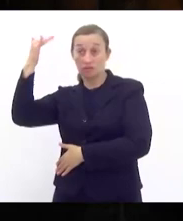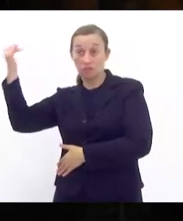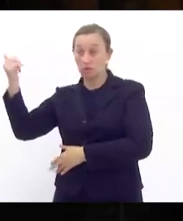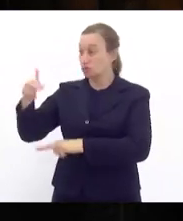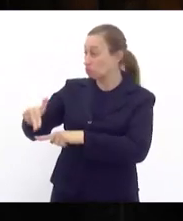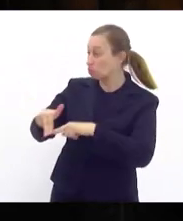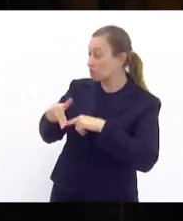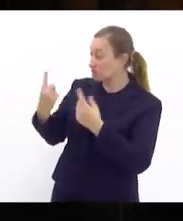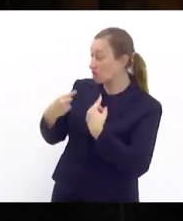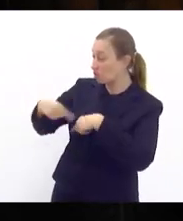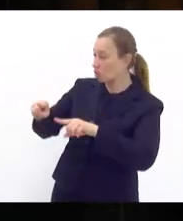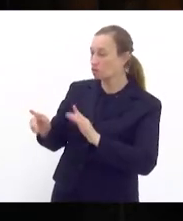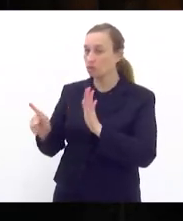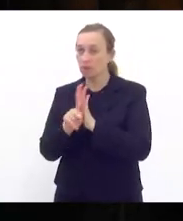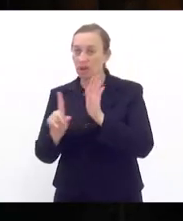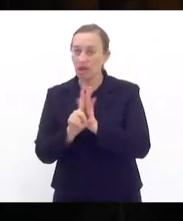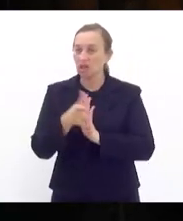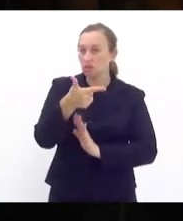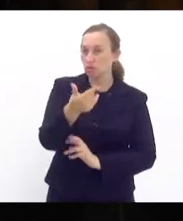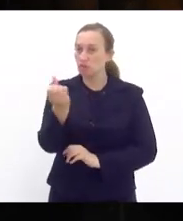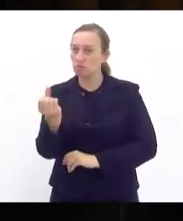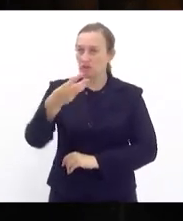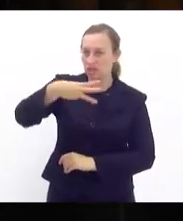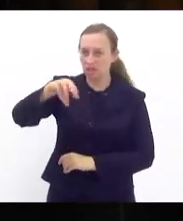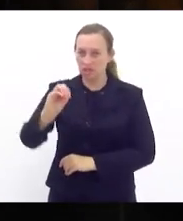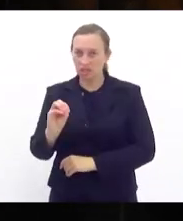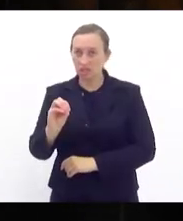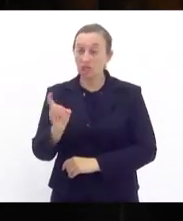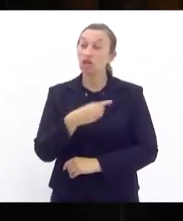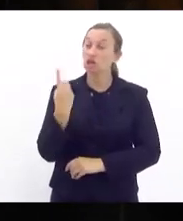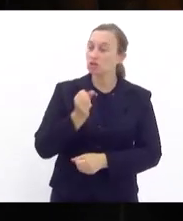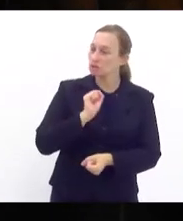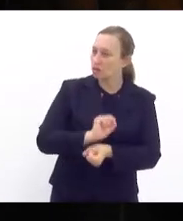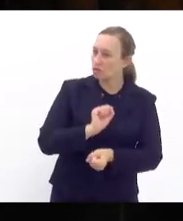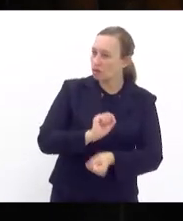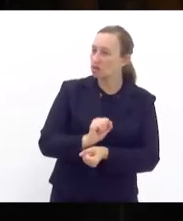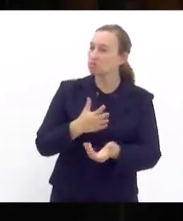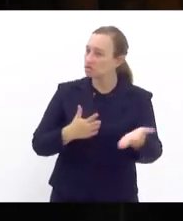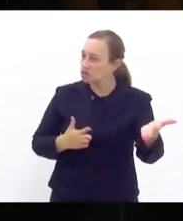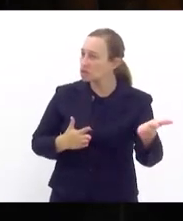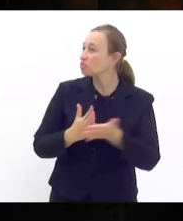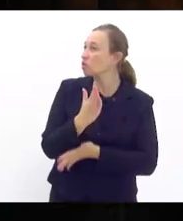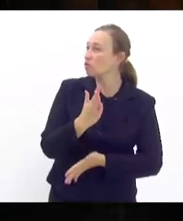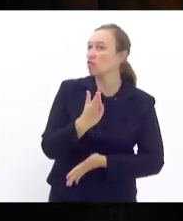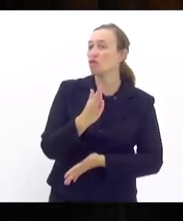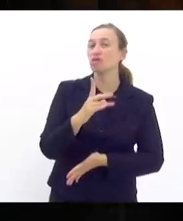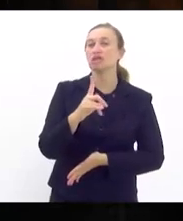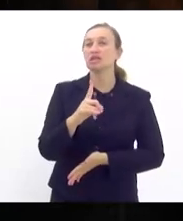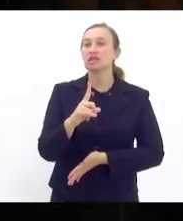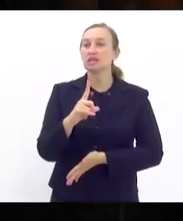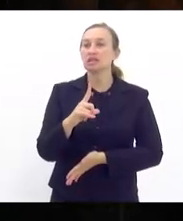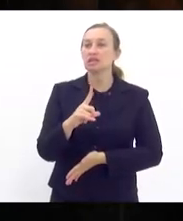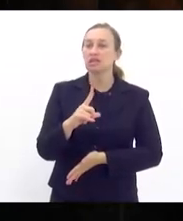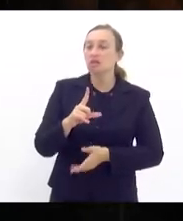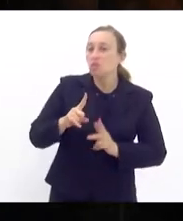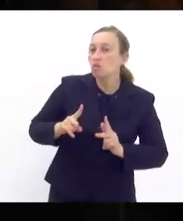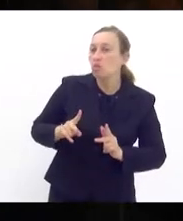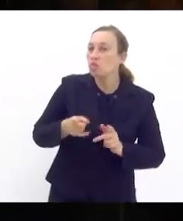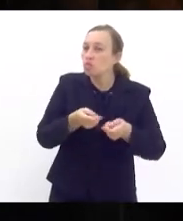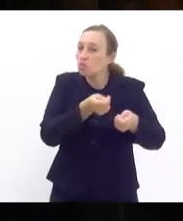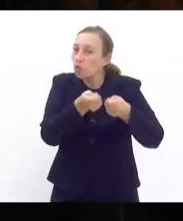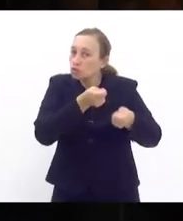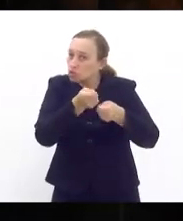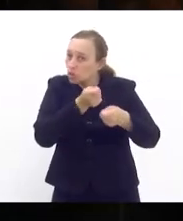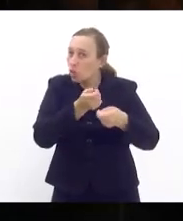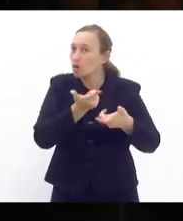contra o PL 2630 e que a gente espera que seja aprovado que garanta uma regulação que